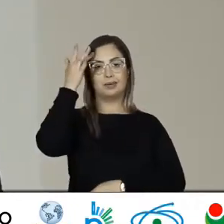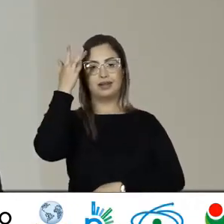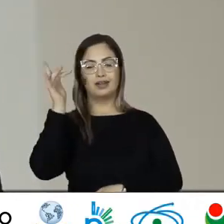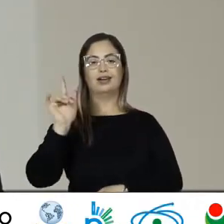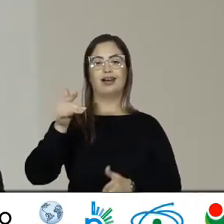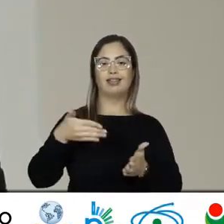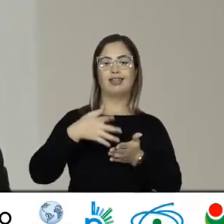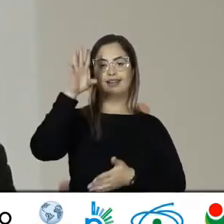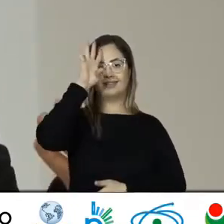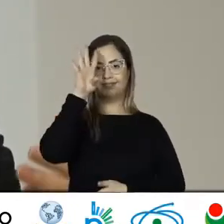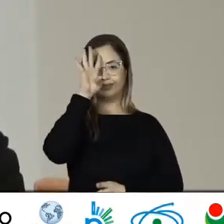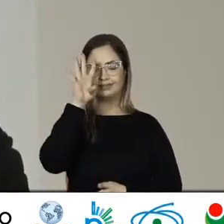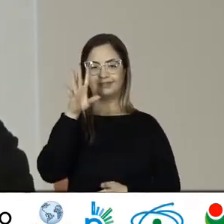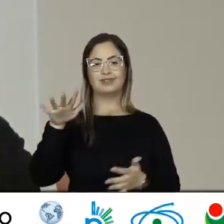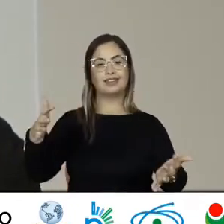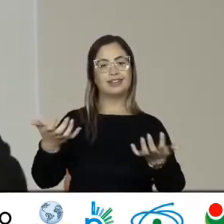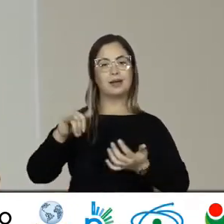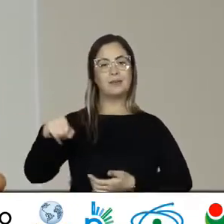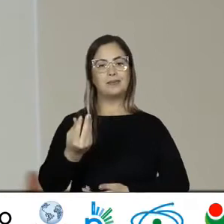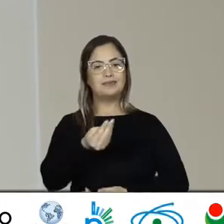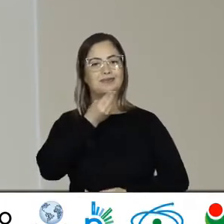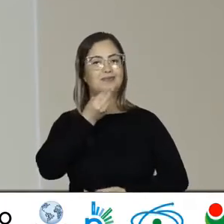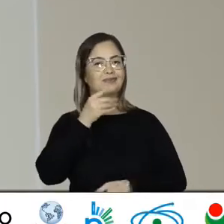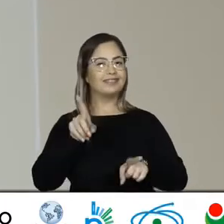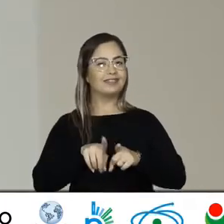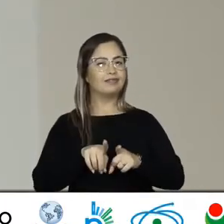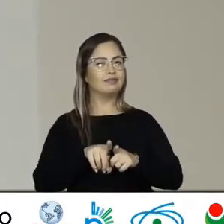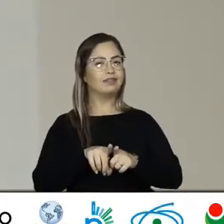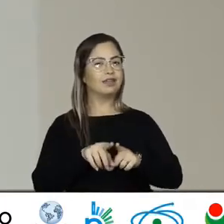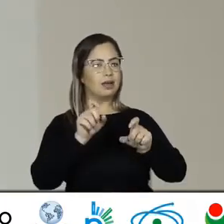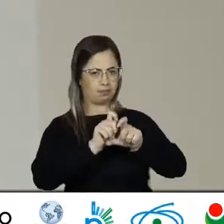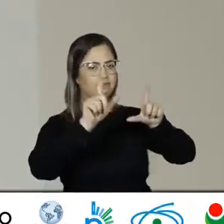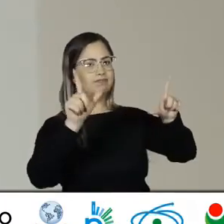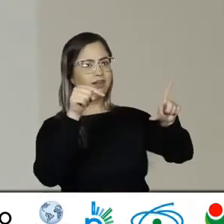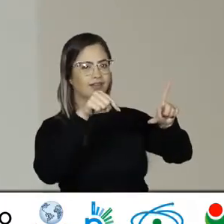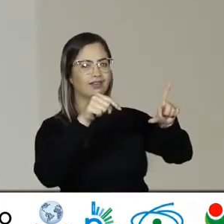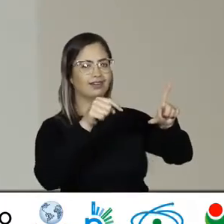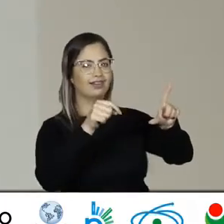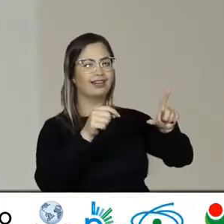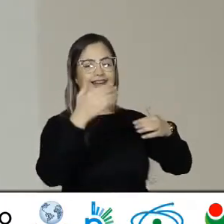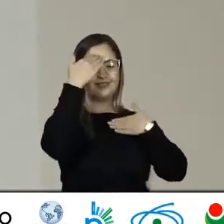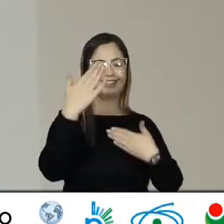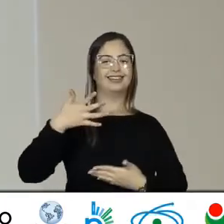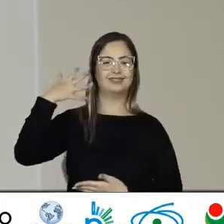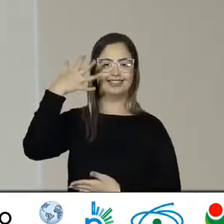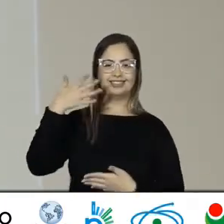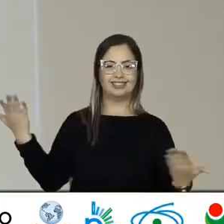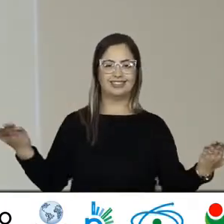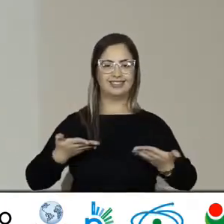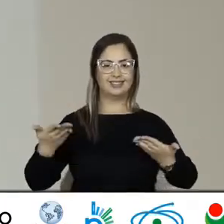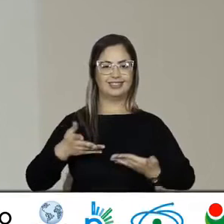A quarta-feira Queria aproveitar Também Eu não sei se ela Está aqui no telão Agradecer A nossa palestrante De hoje